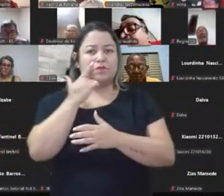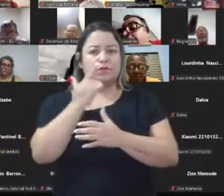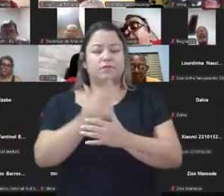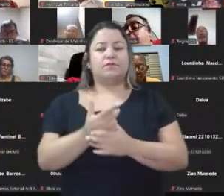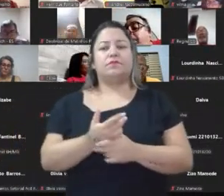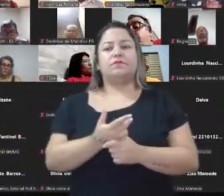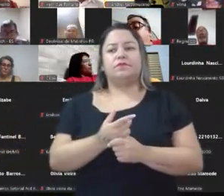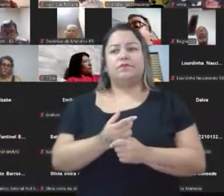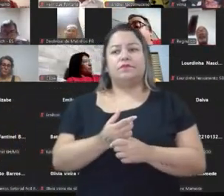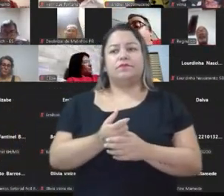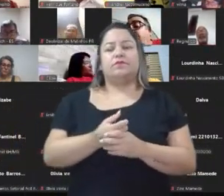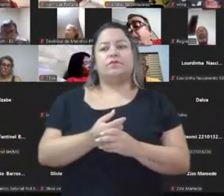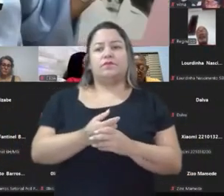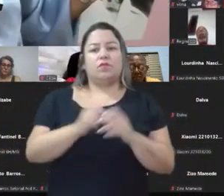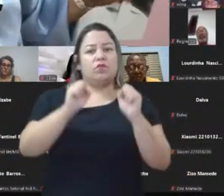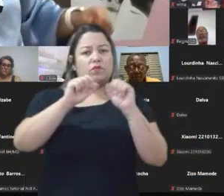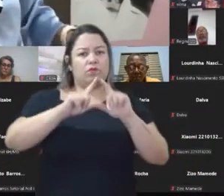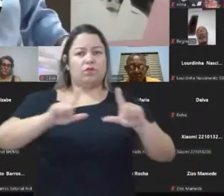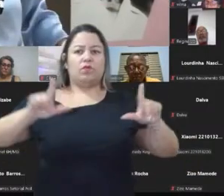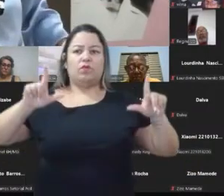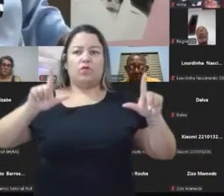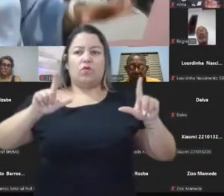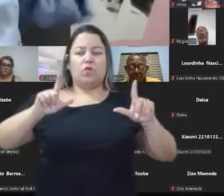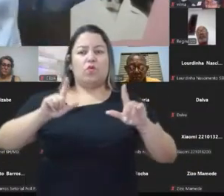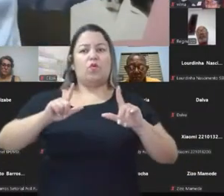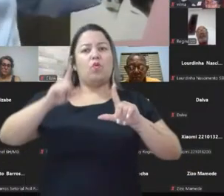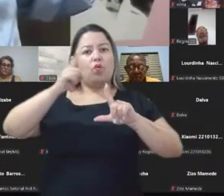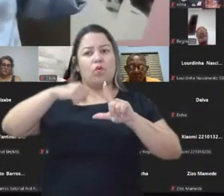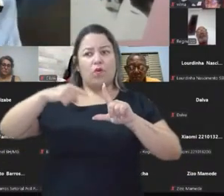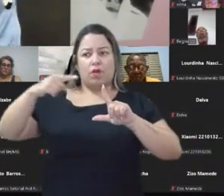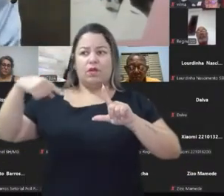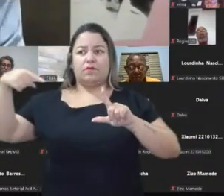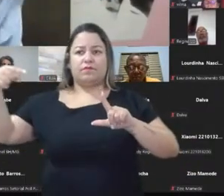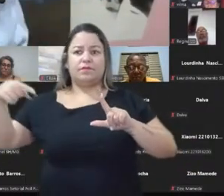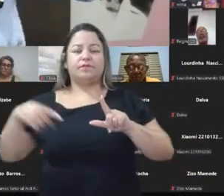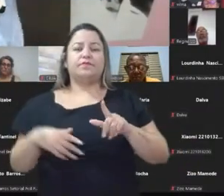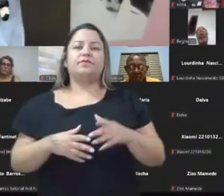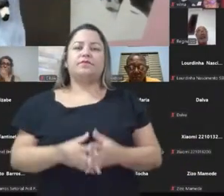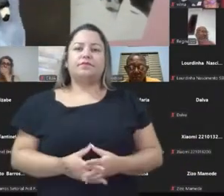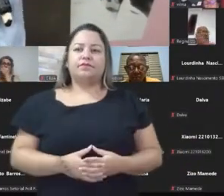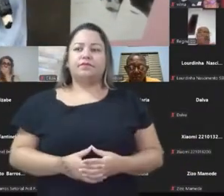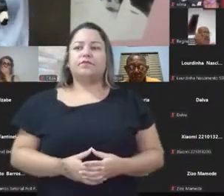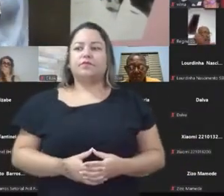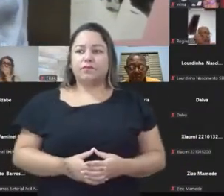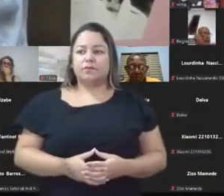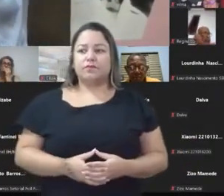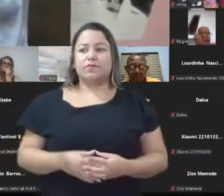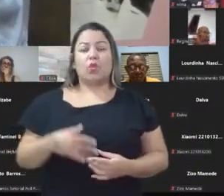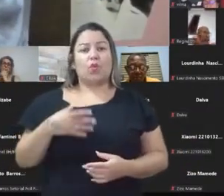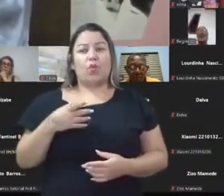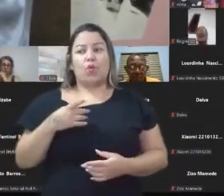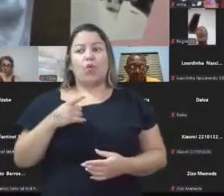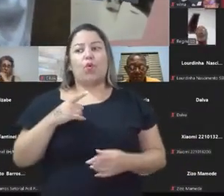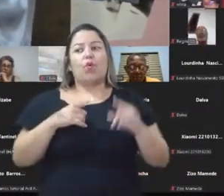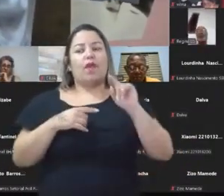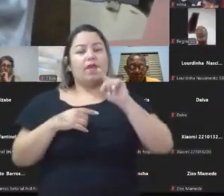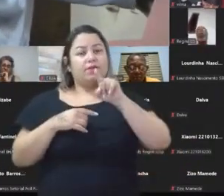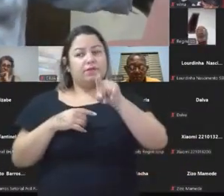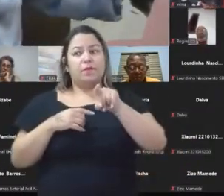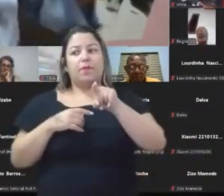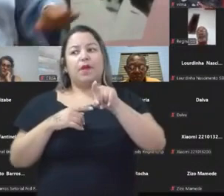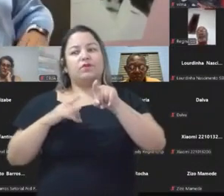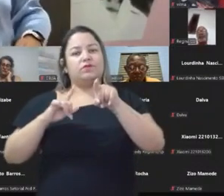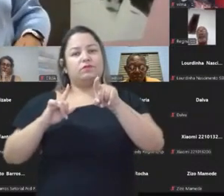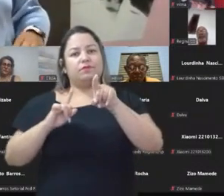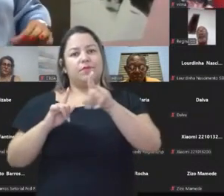pode colocar aí no telão o grafo. Mas é essa imagem aqui, quando a gente tem que utilizar